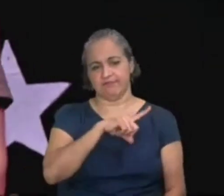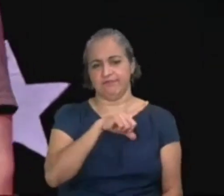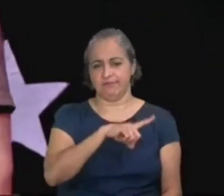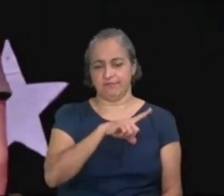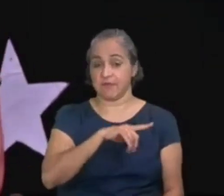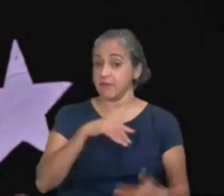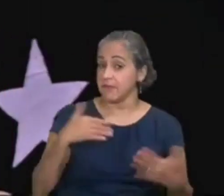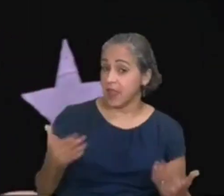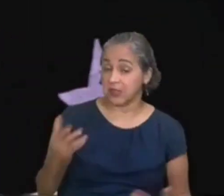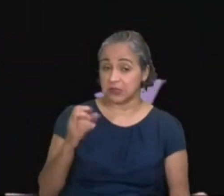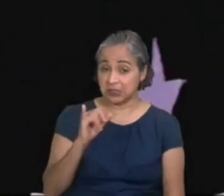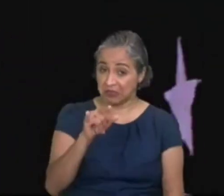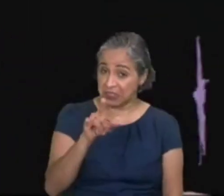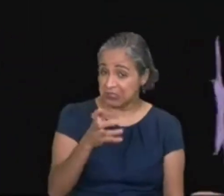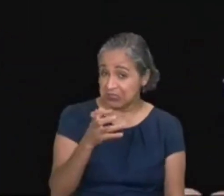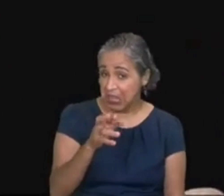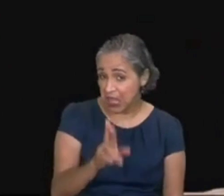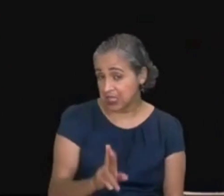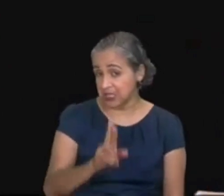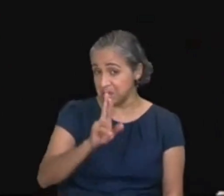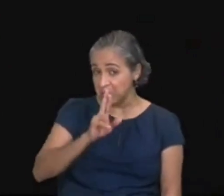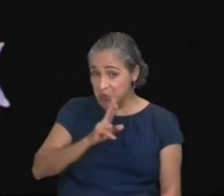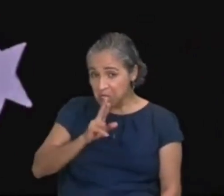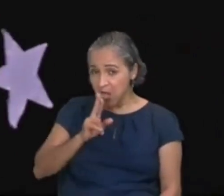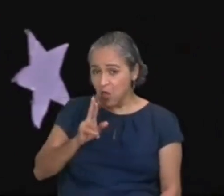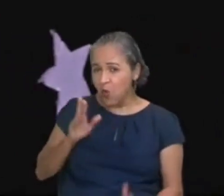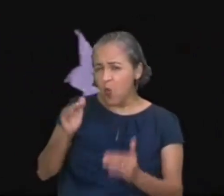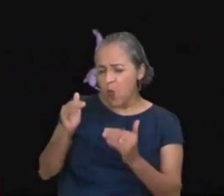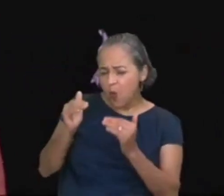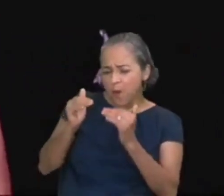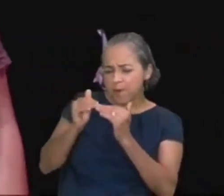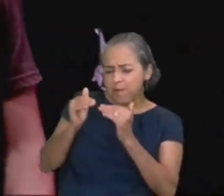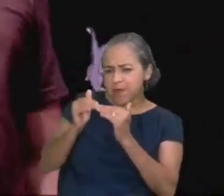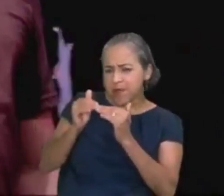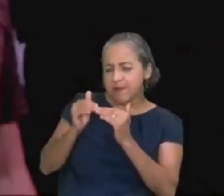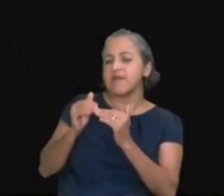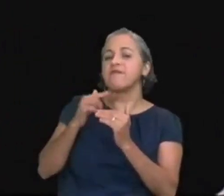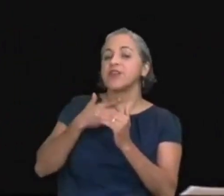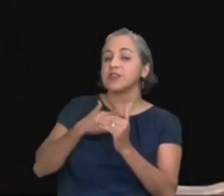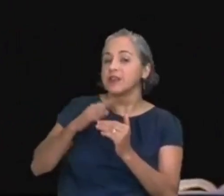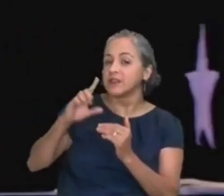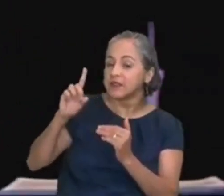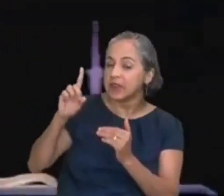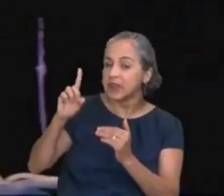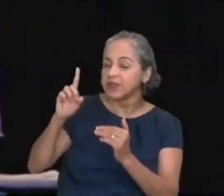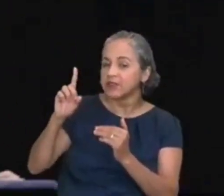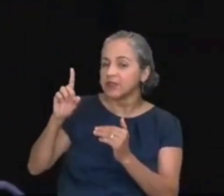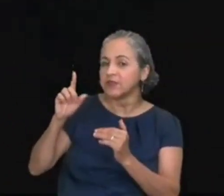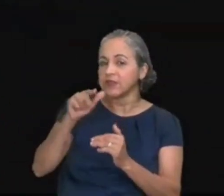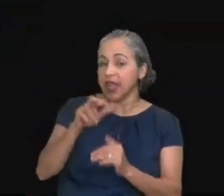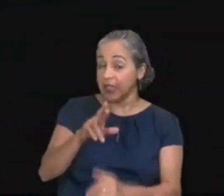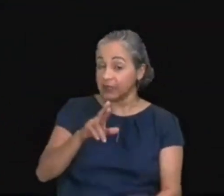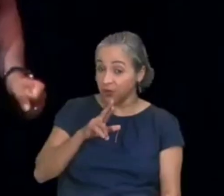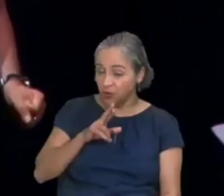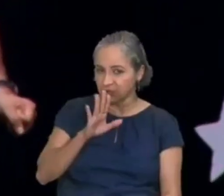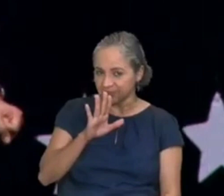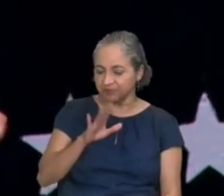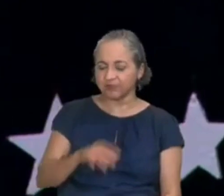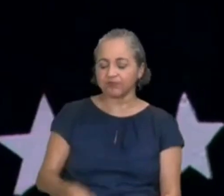se você quiser responder da forma como Deus quer essa pergunta, quem sou eu? Você responde assim,